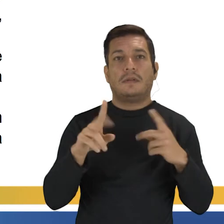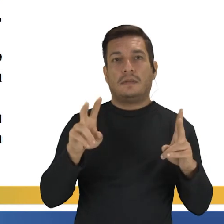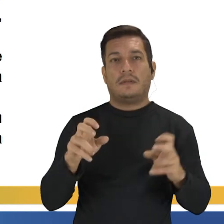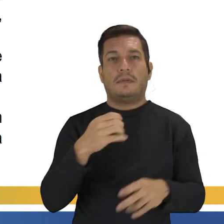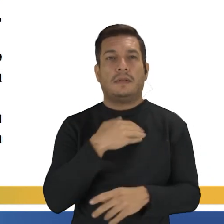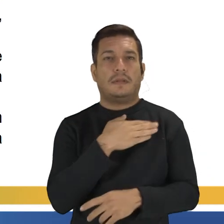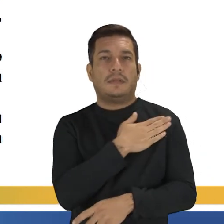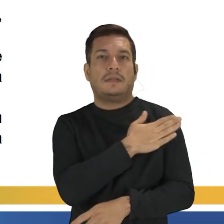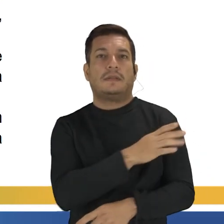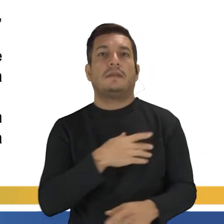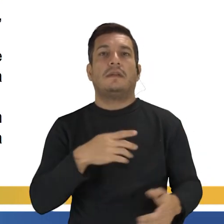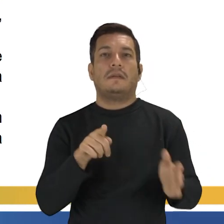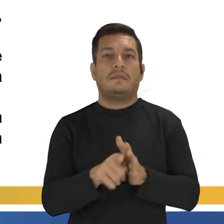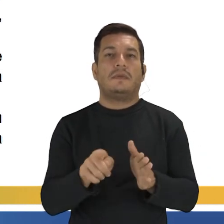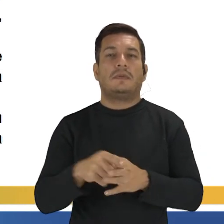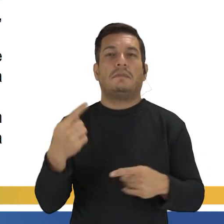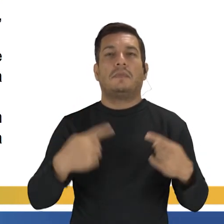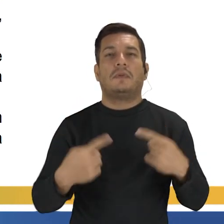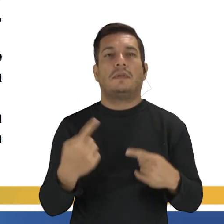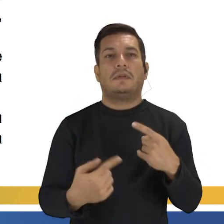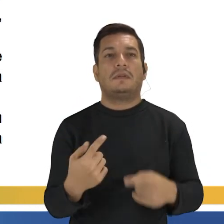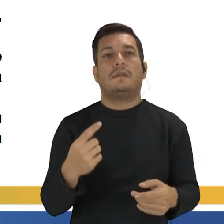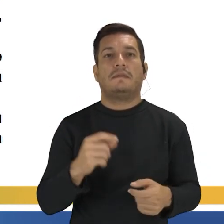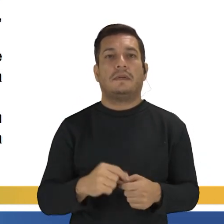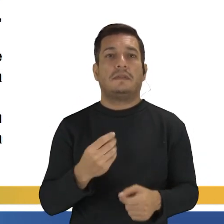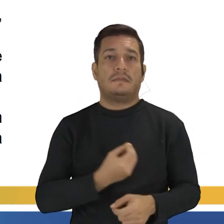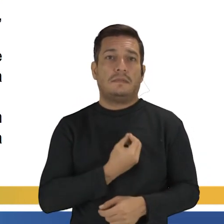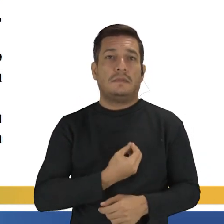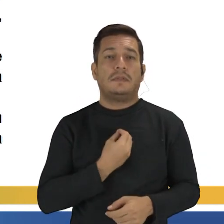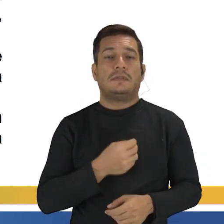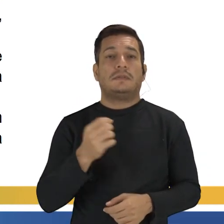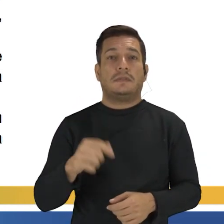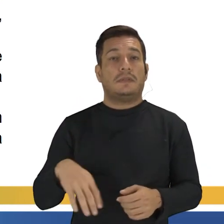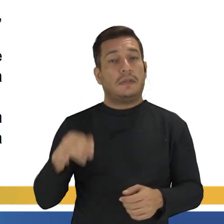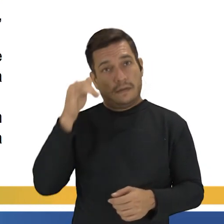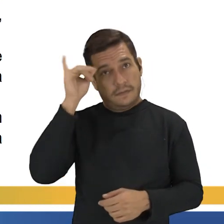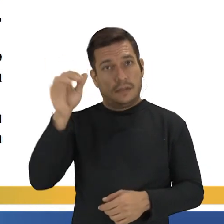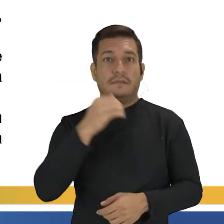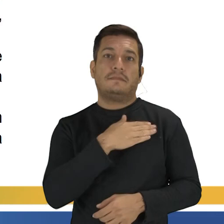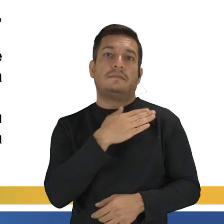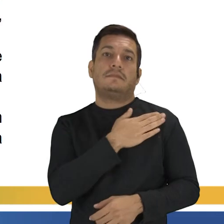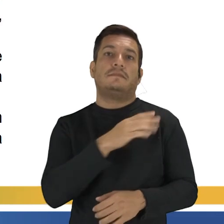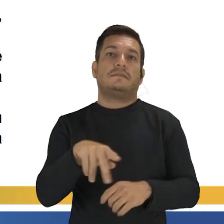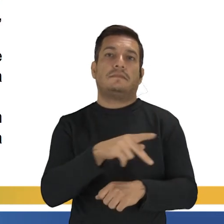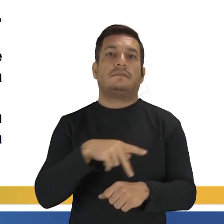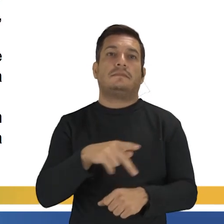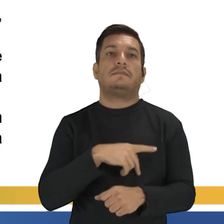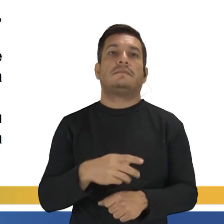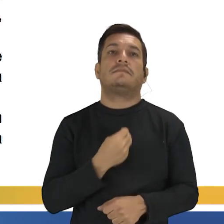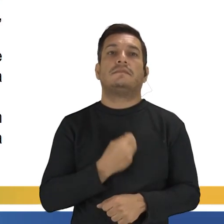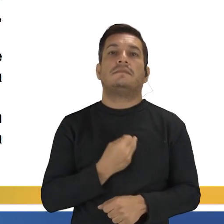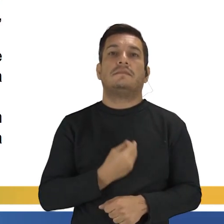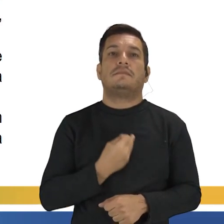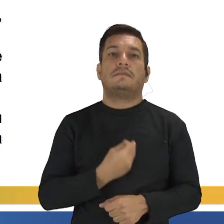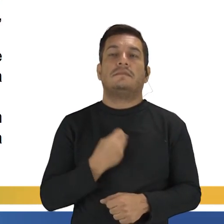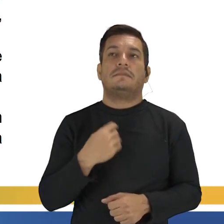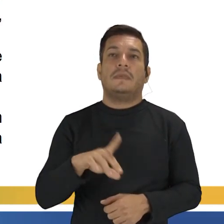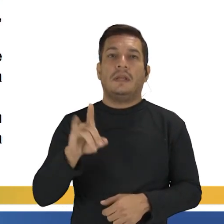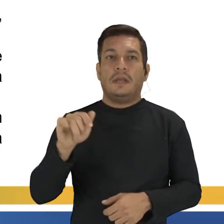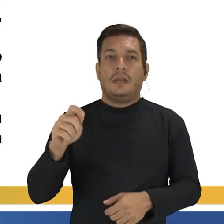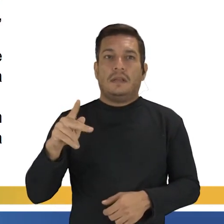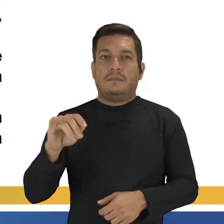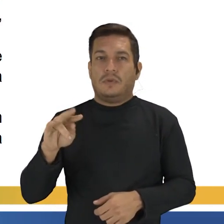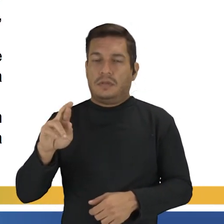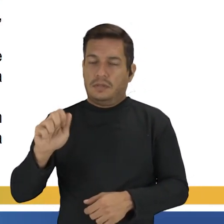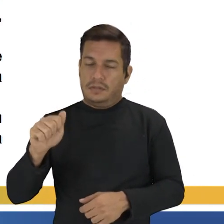racismo e os questionamentos políticos não fazem parte dos movimentos antirracistas nos países que vivenciaram